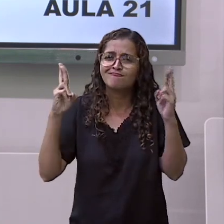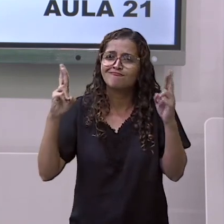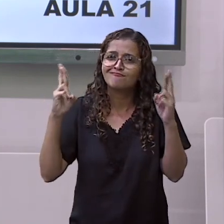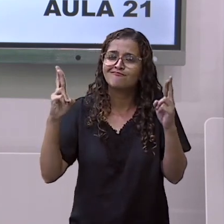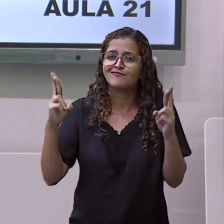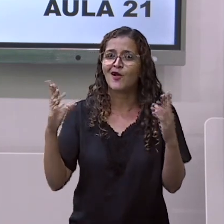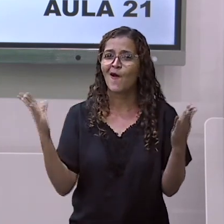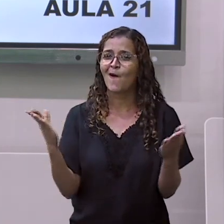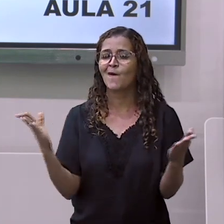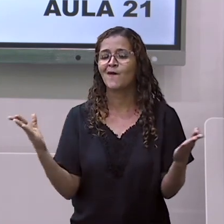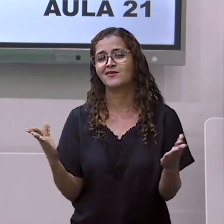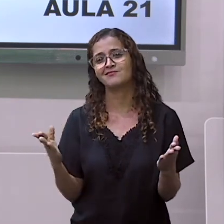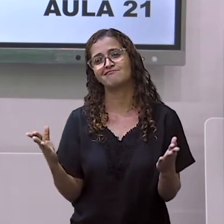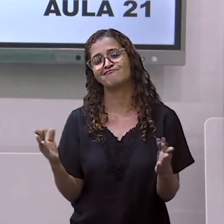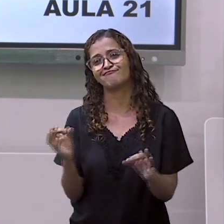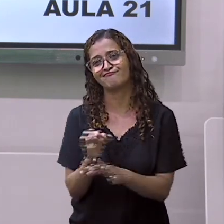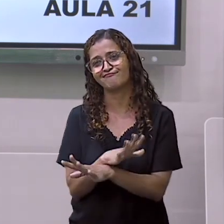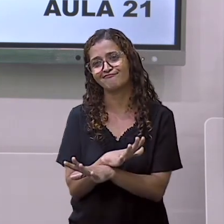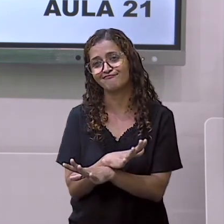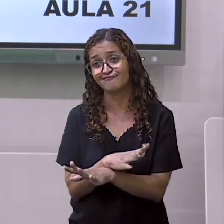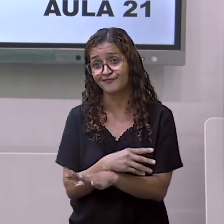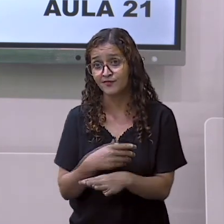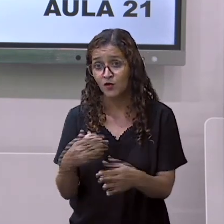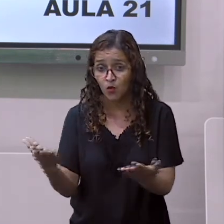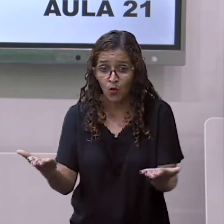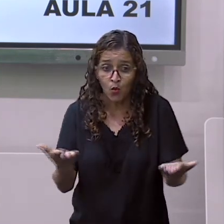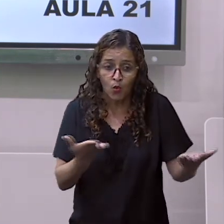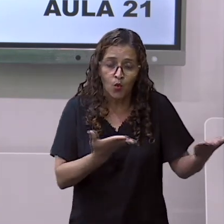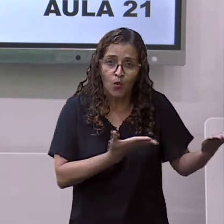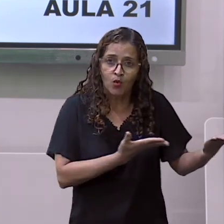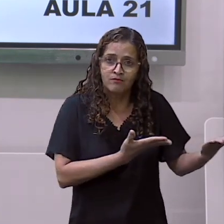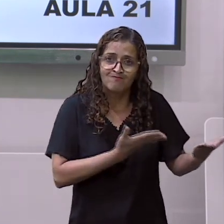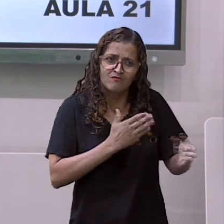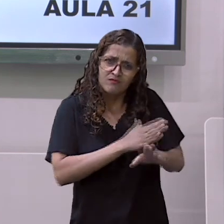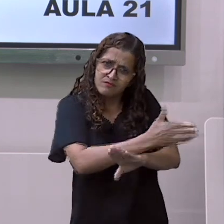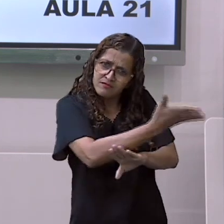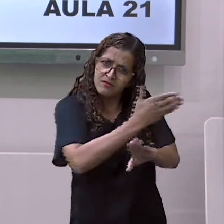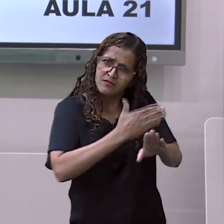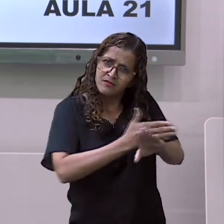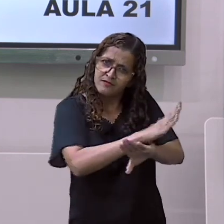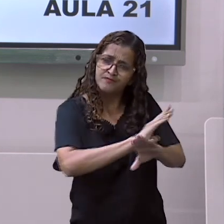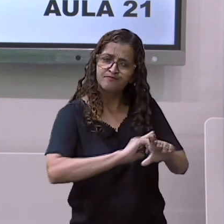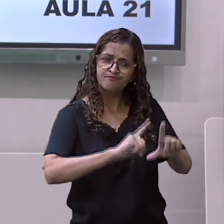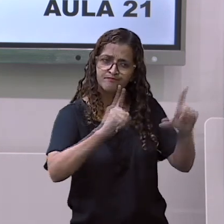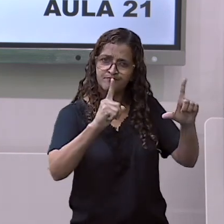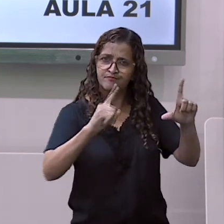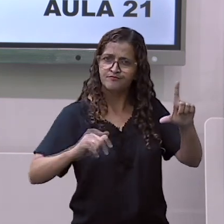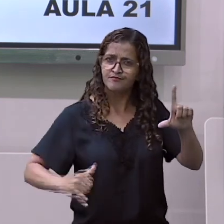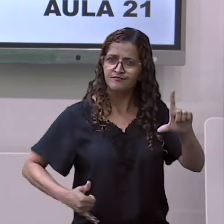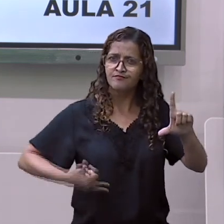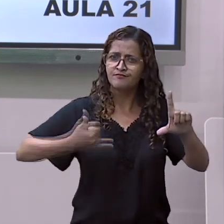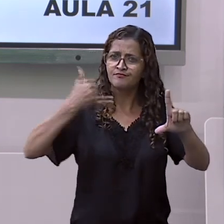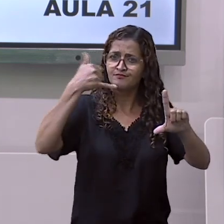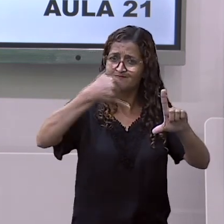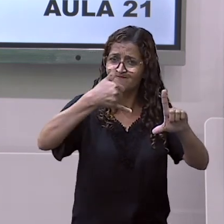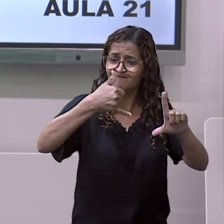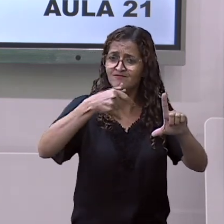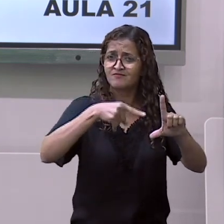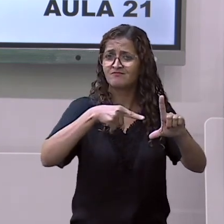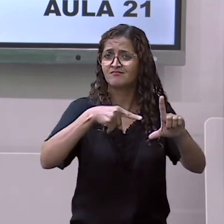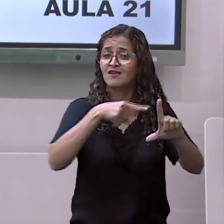Agora eu convido vocês a acessarem a plataforma ESMED-GV. De lá, você vai poder tirar dúvida com o seu professor,